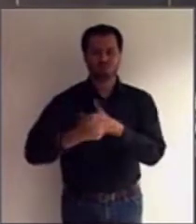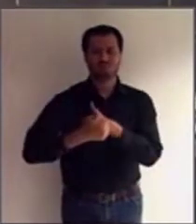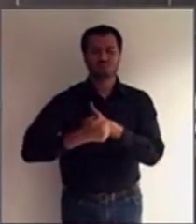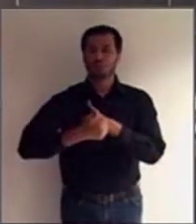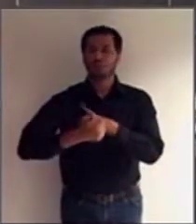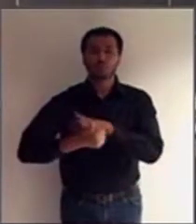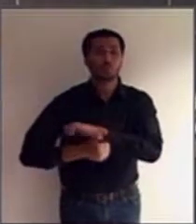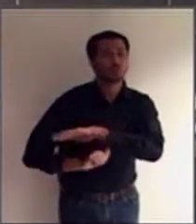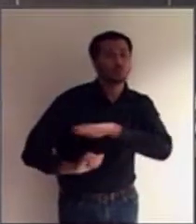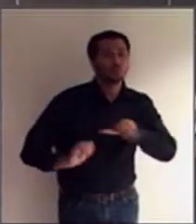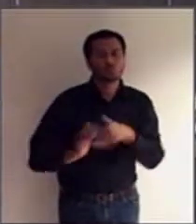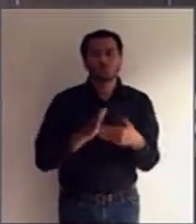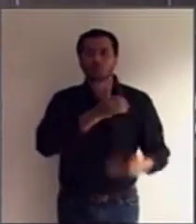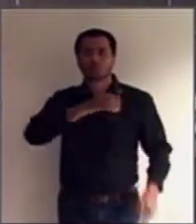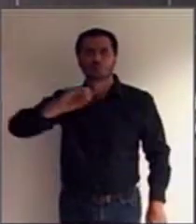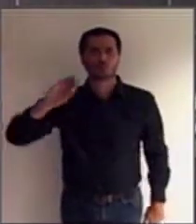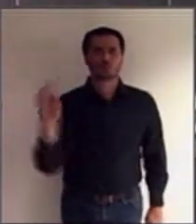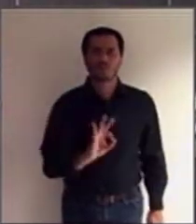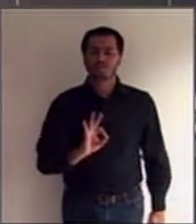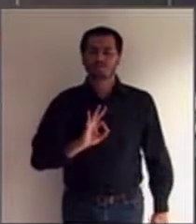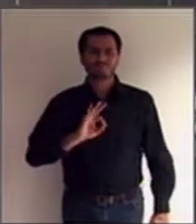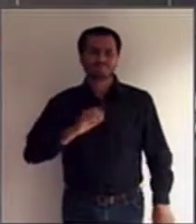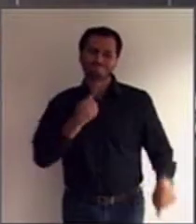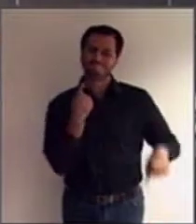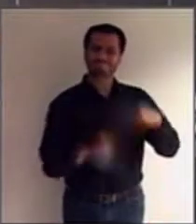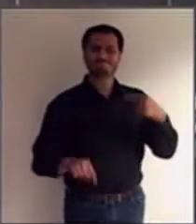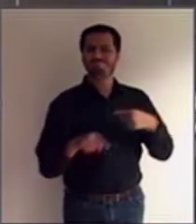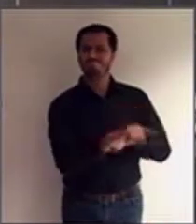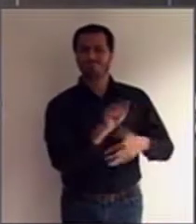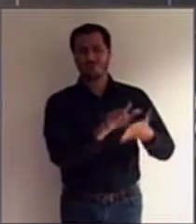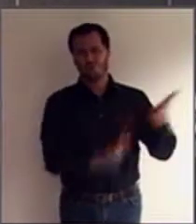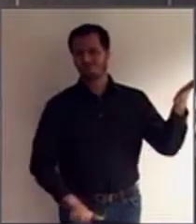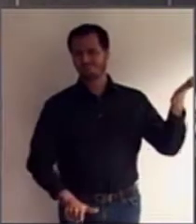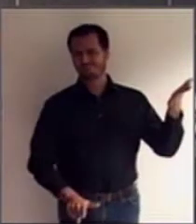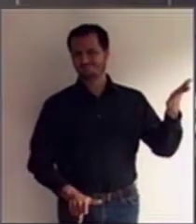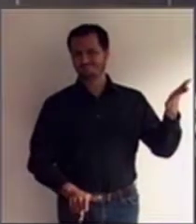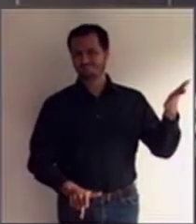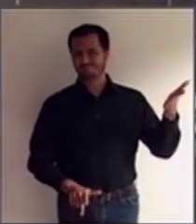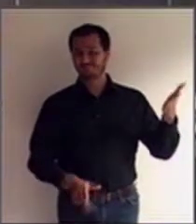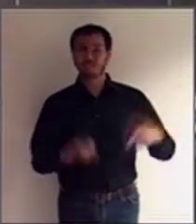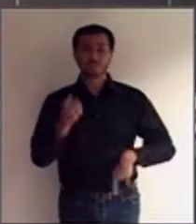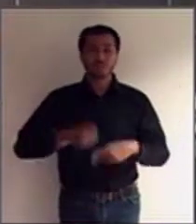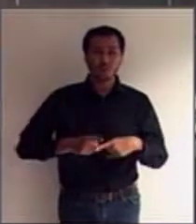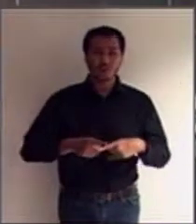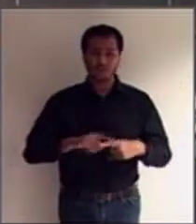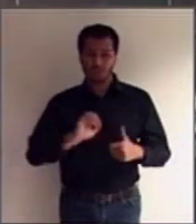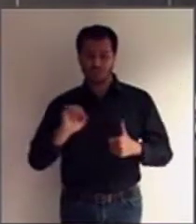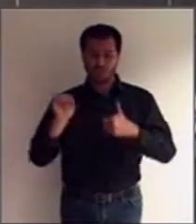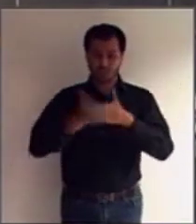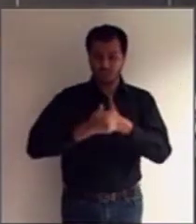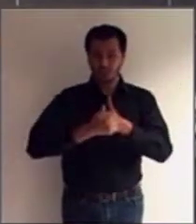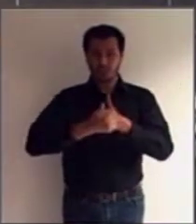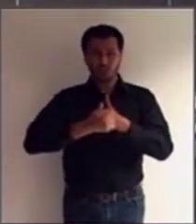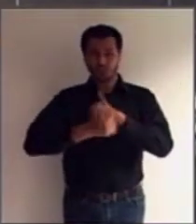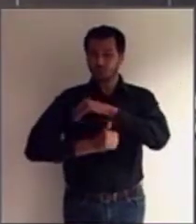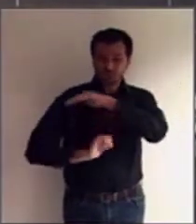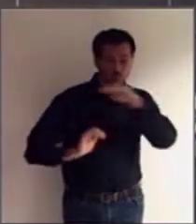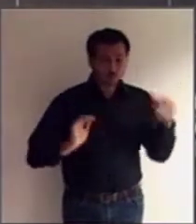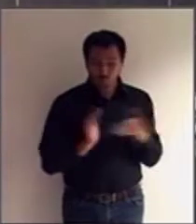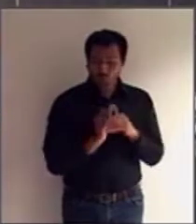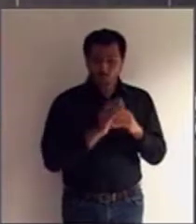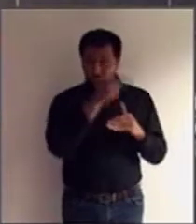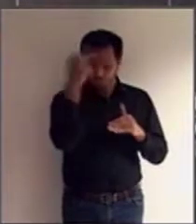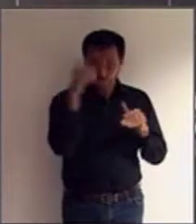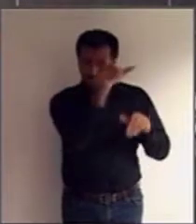Convenção da ONU. Porque, na interdição total, praticamente ficam aniquiladas as possibilidades de escolha